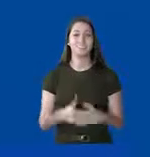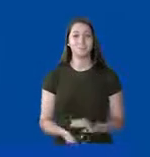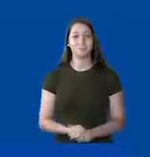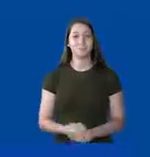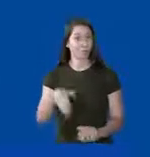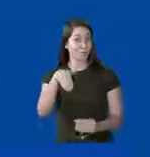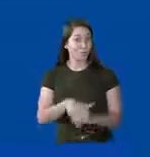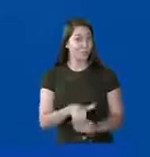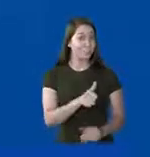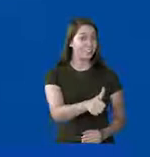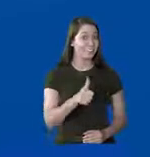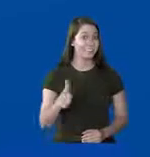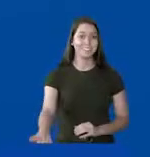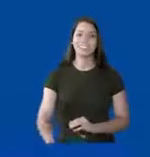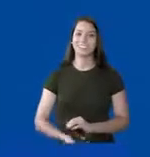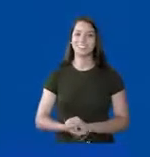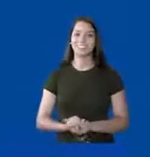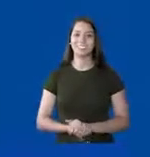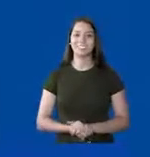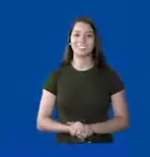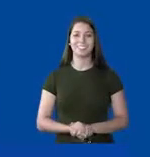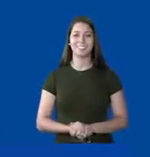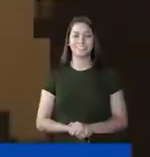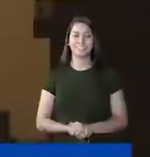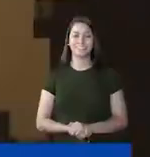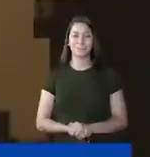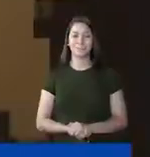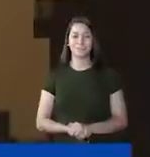faz com o coração. Vote 11!